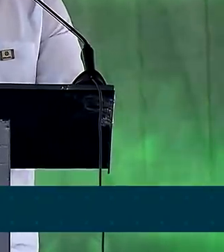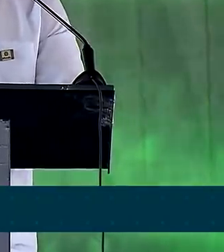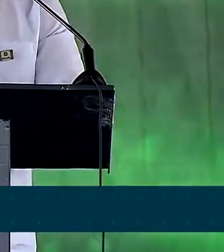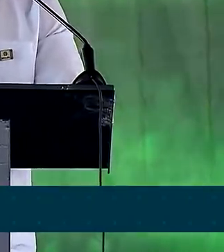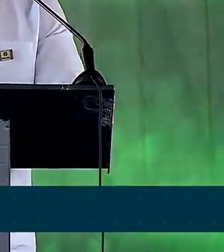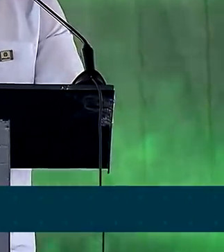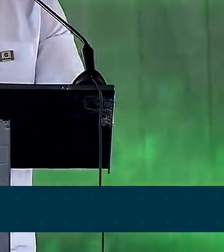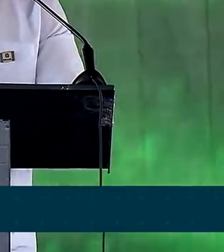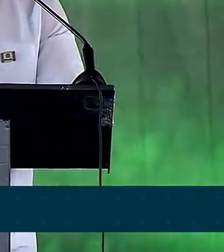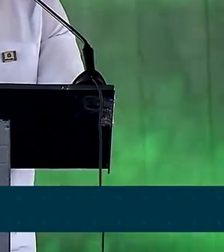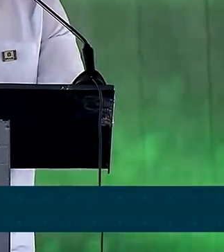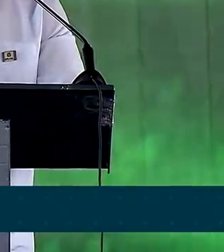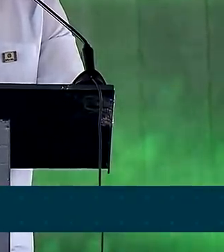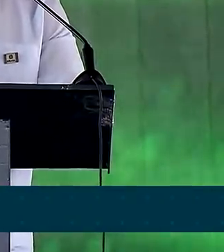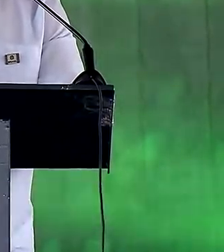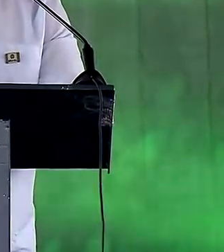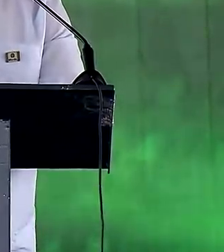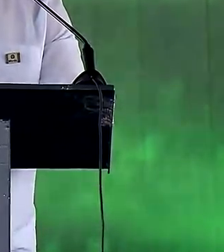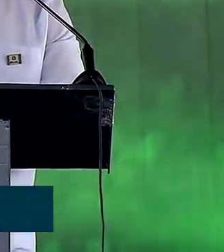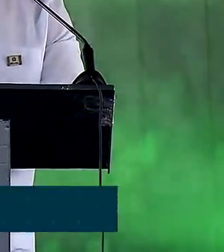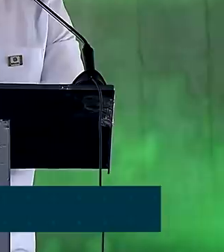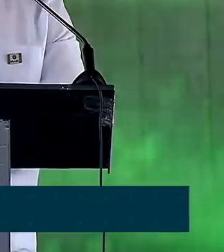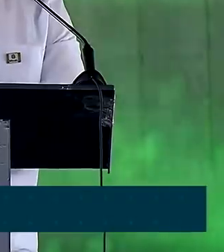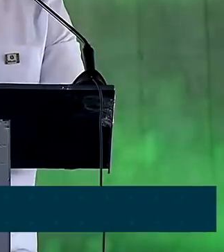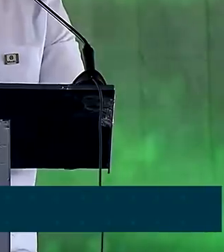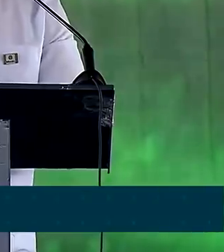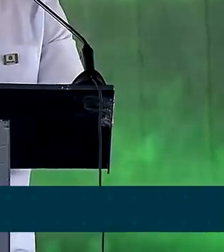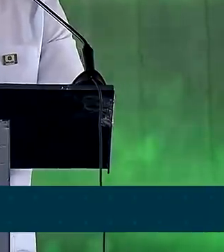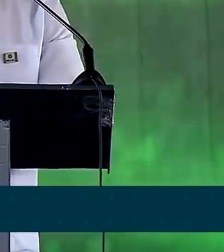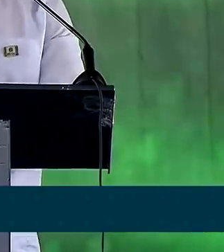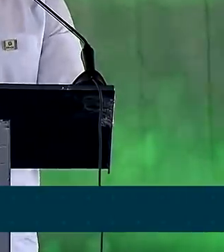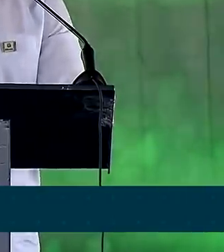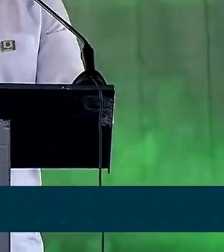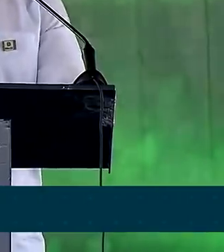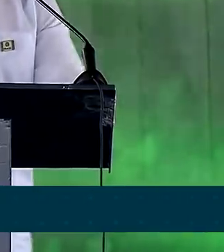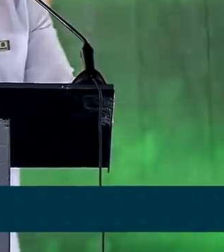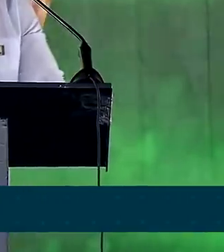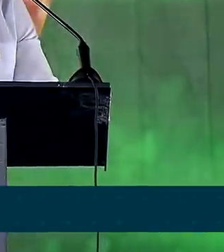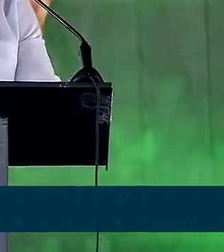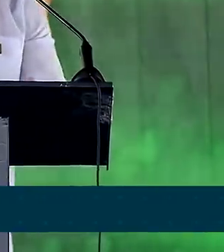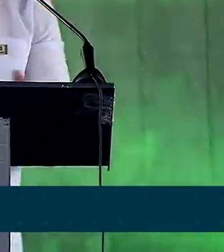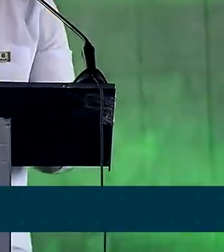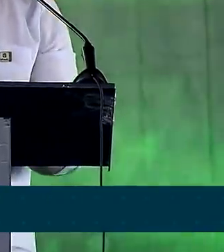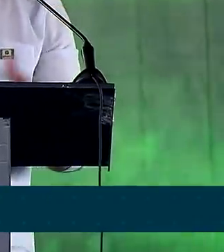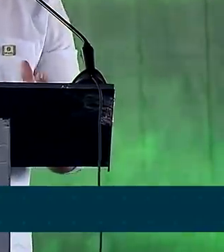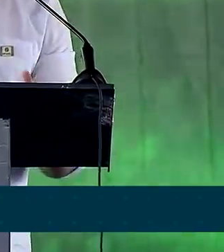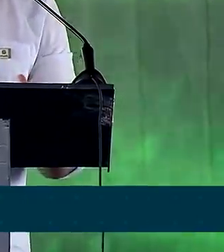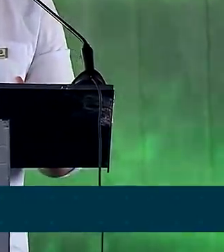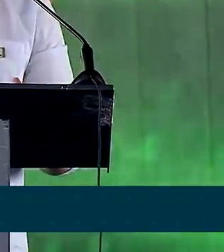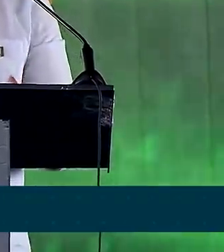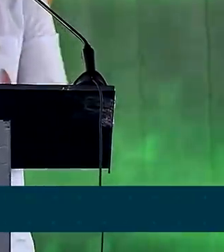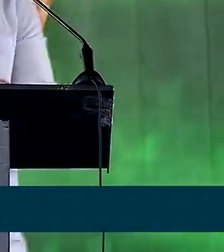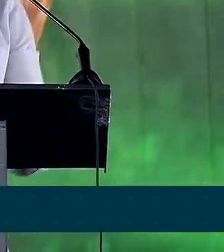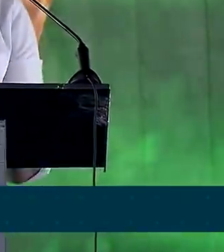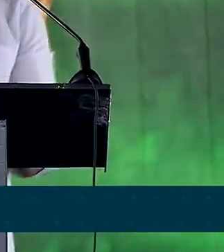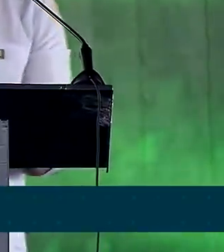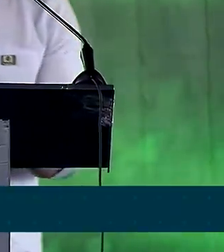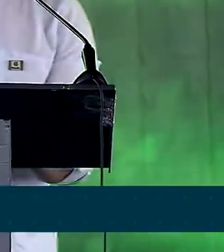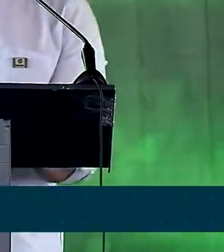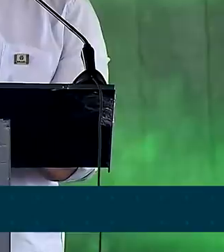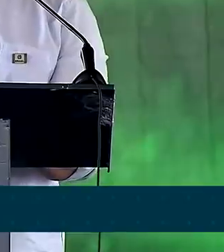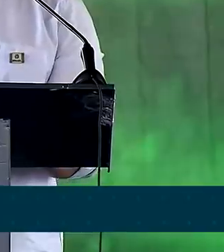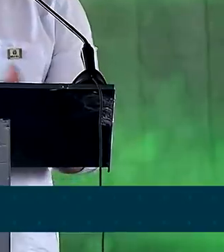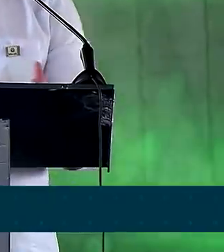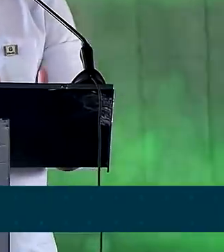e a gente vai ver isso acontecendo, porque tem um governo que está preocupado com a infraestrutura, que está preocupado em mudar a lógica de ser